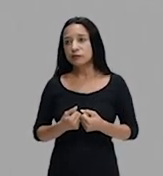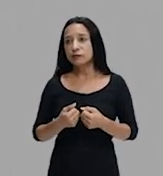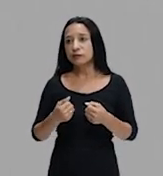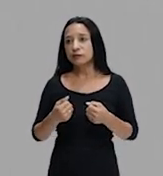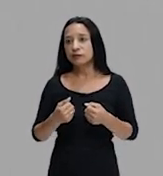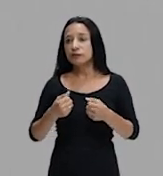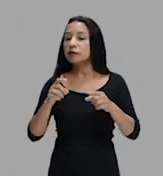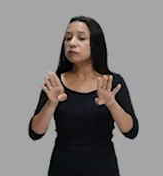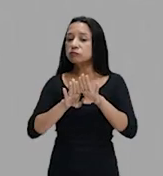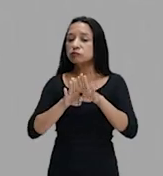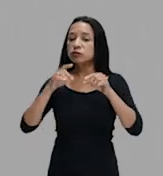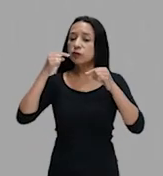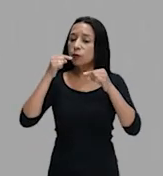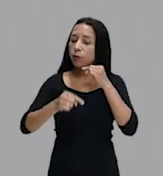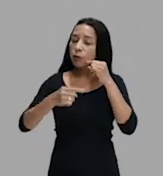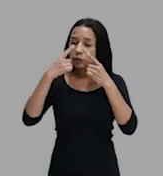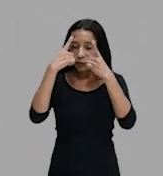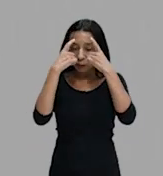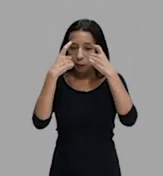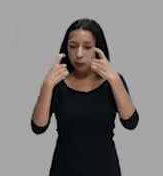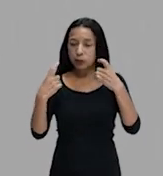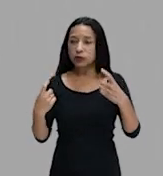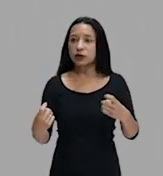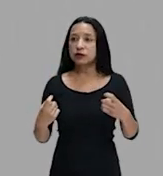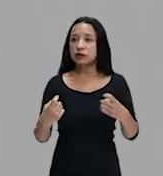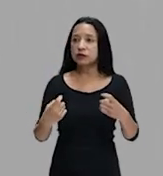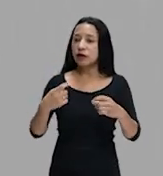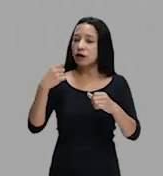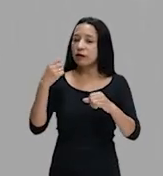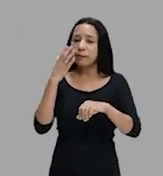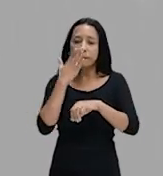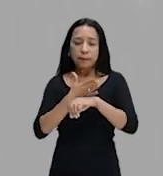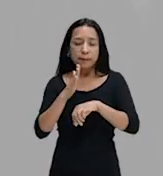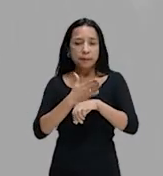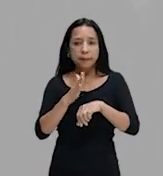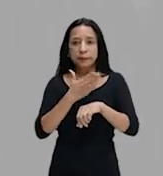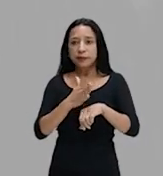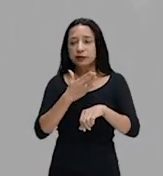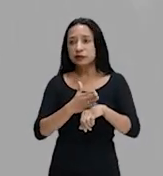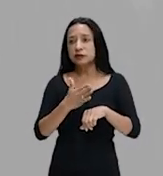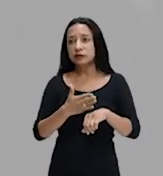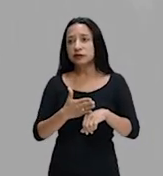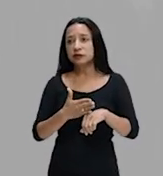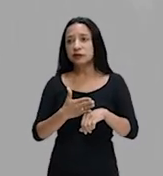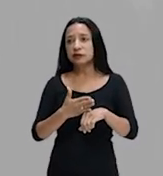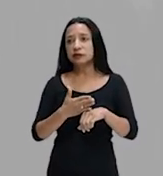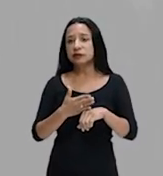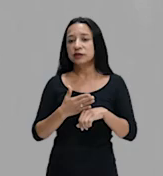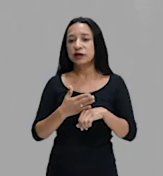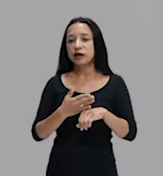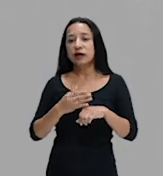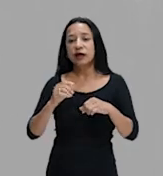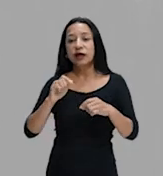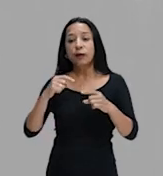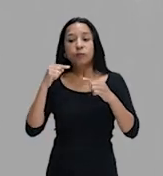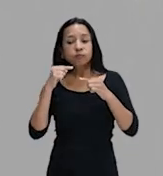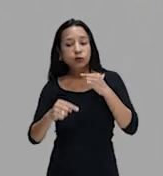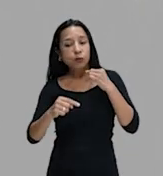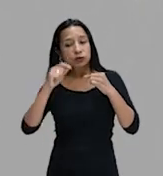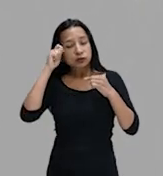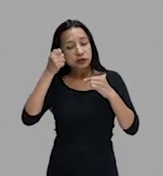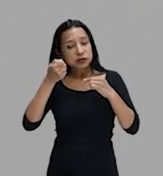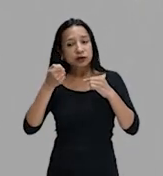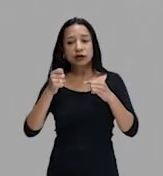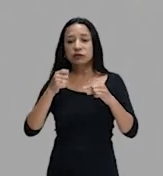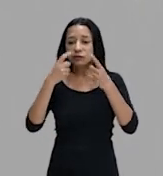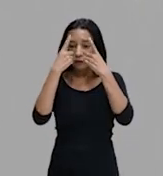contra a violência que é praticada em relação, basicamente, a eles, a violência física,